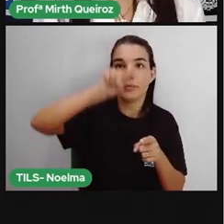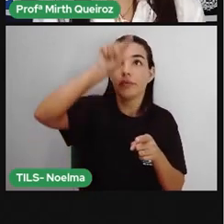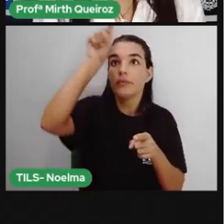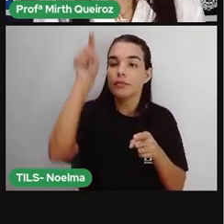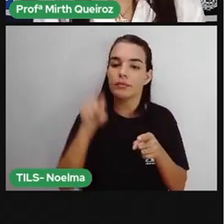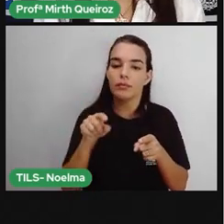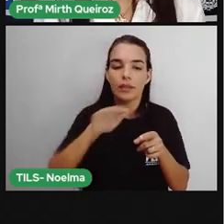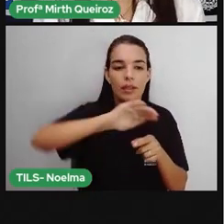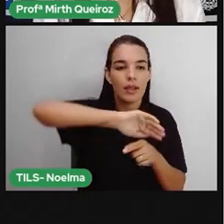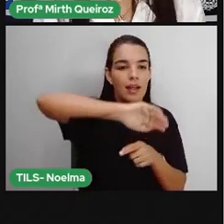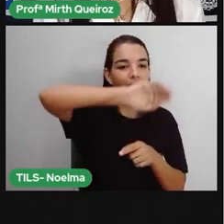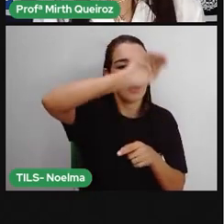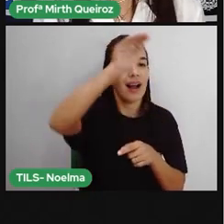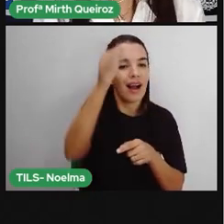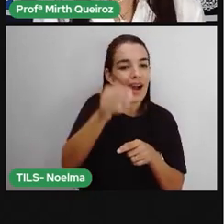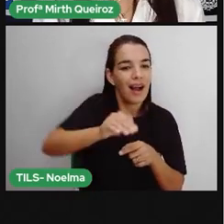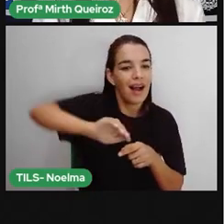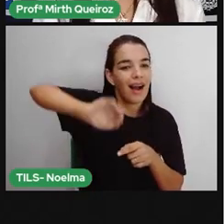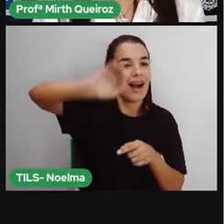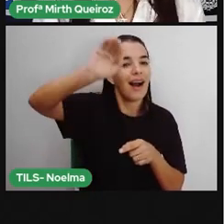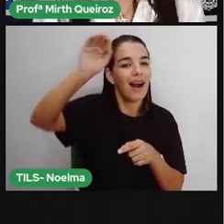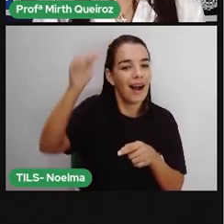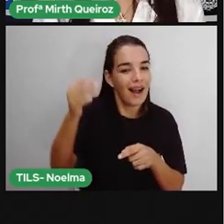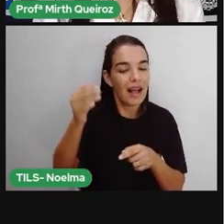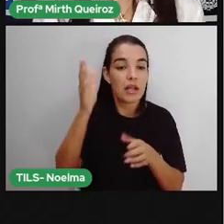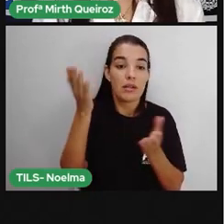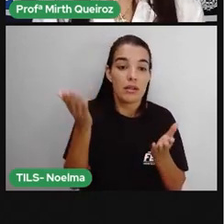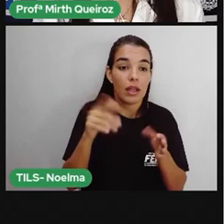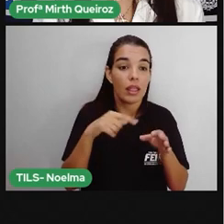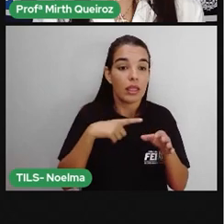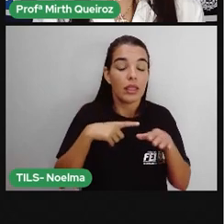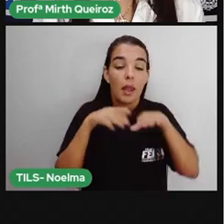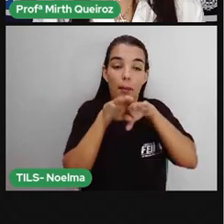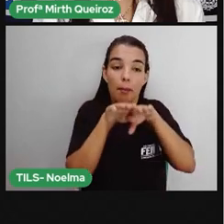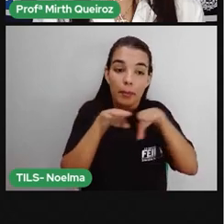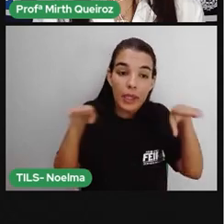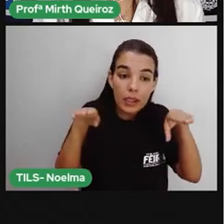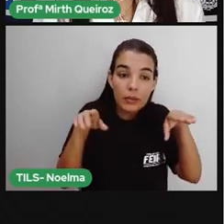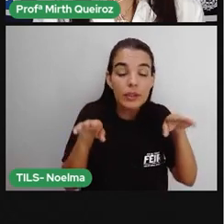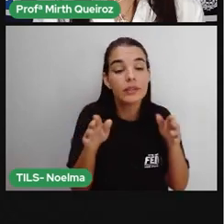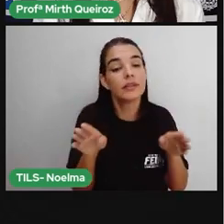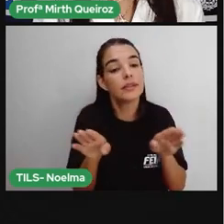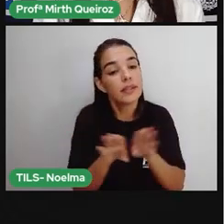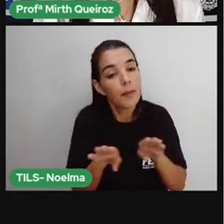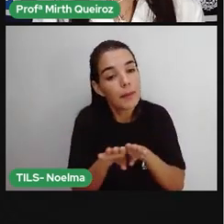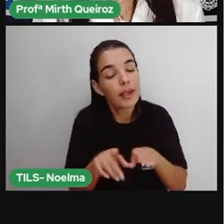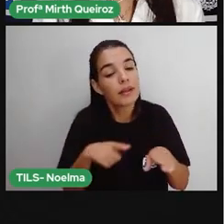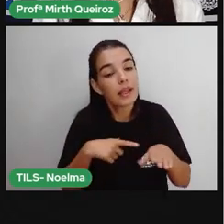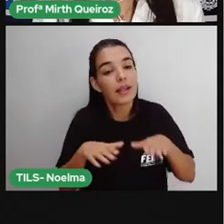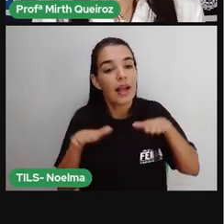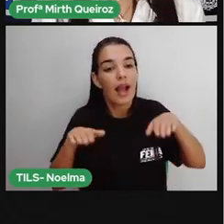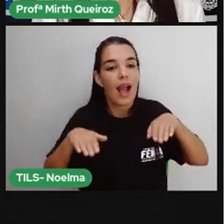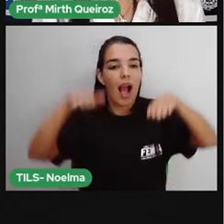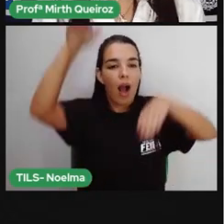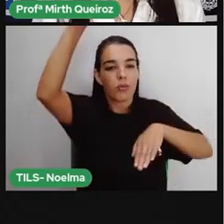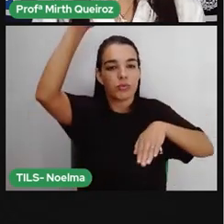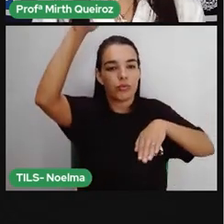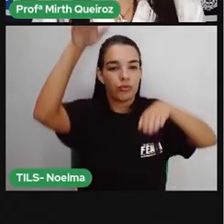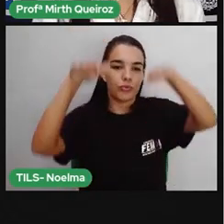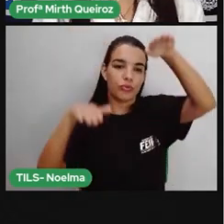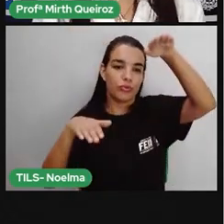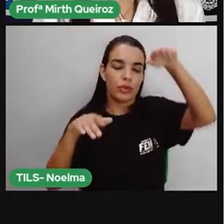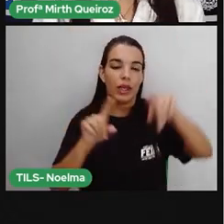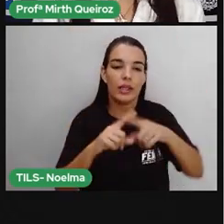montes, né? Planos e altos, que atingem cerca de 700 metros de altitude. Essa